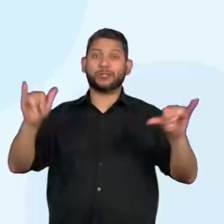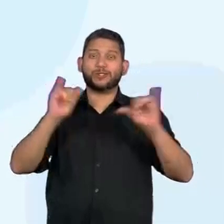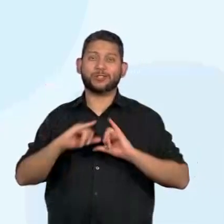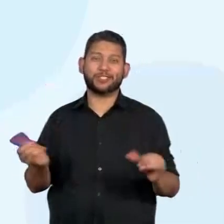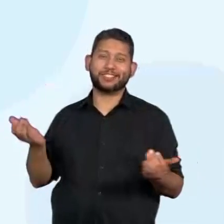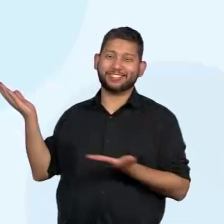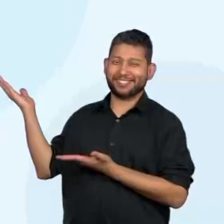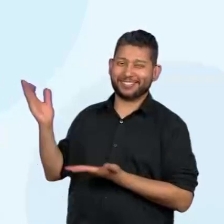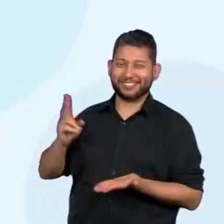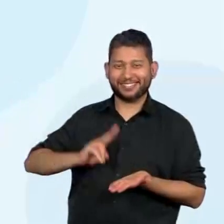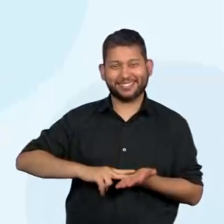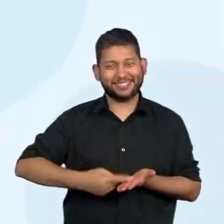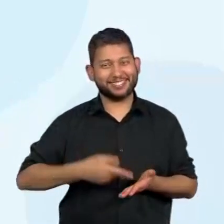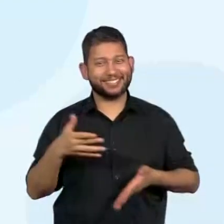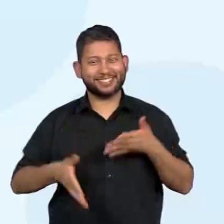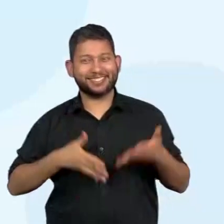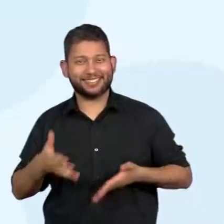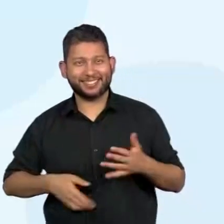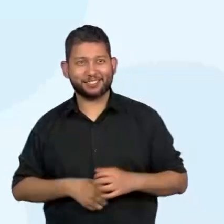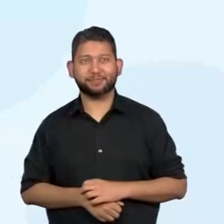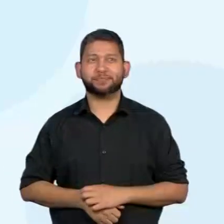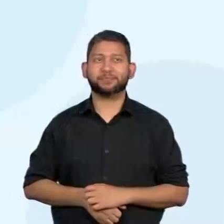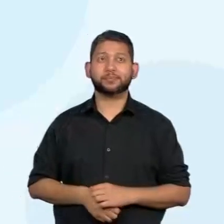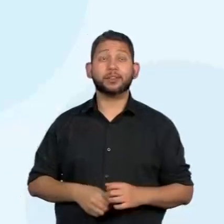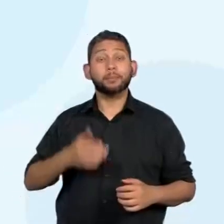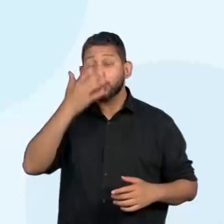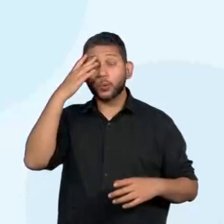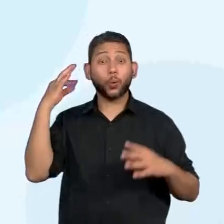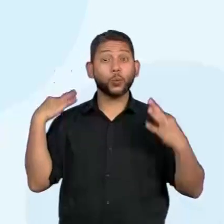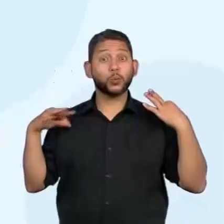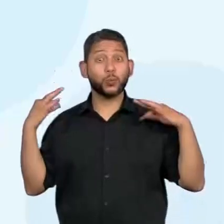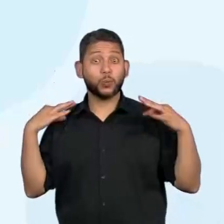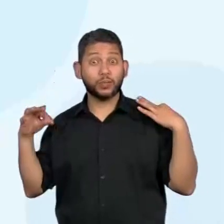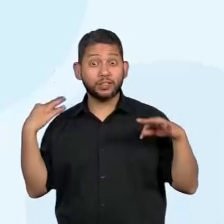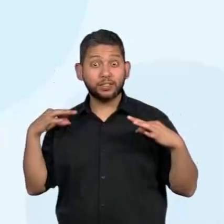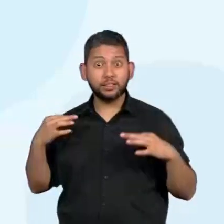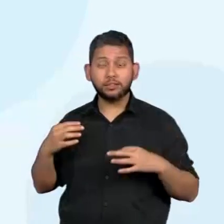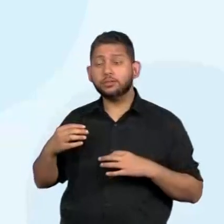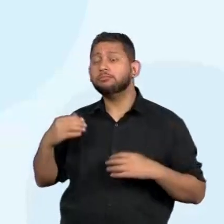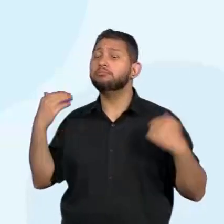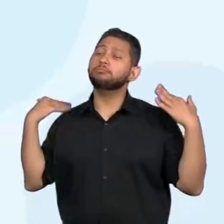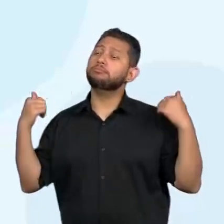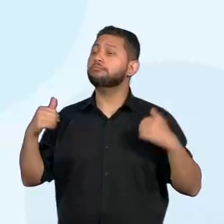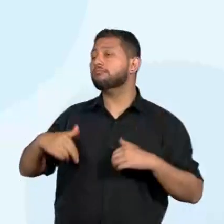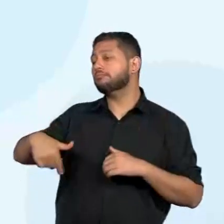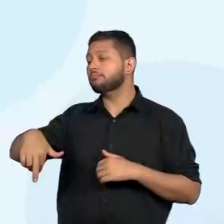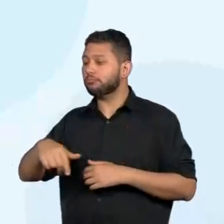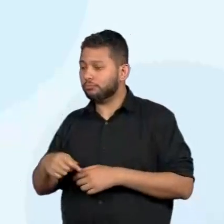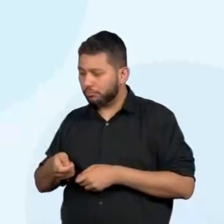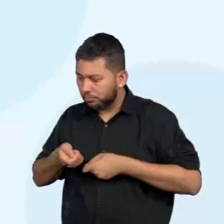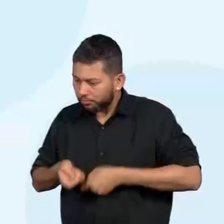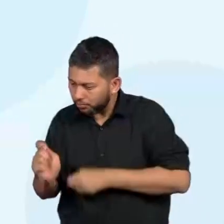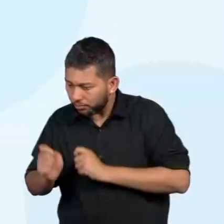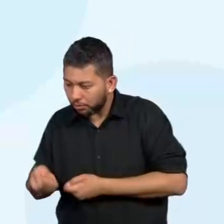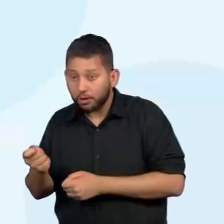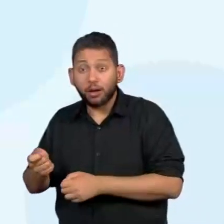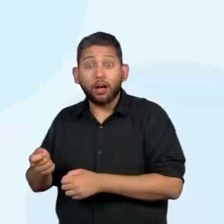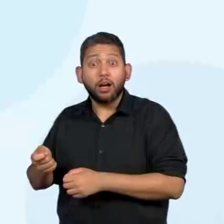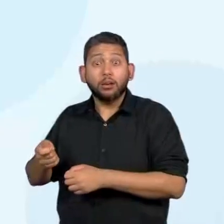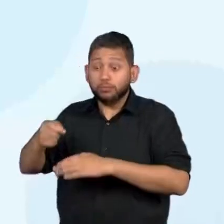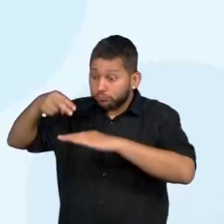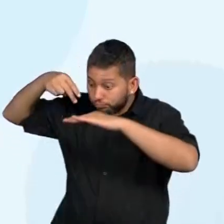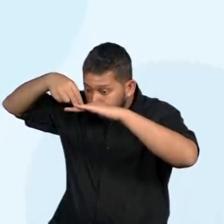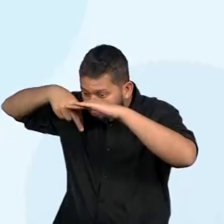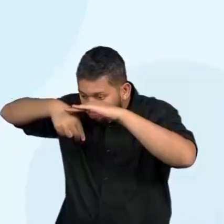do jornal Joca. Turistas encontram tesouro escondido pelos romanos durante mergulho.